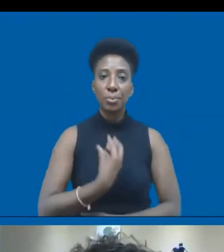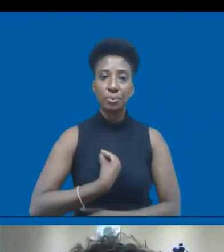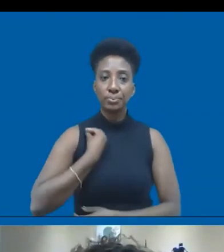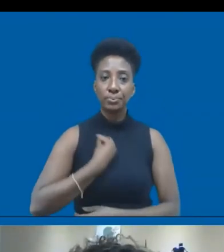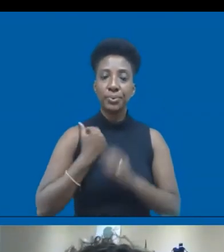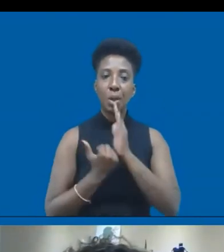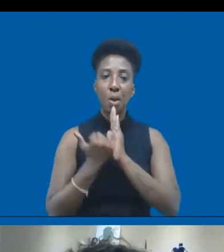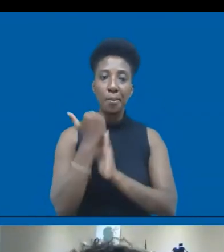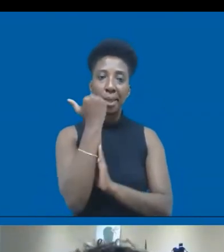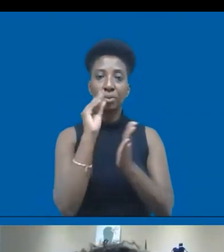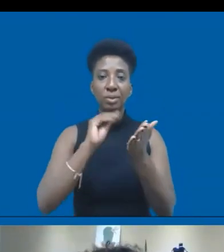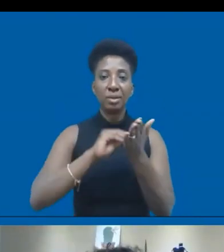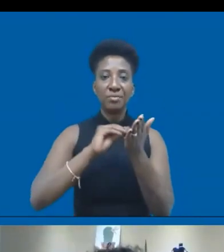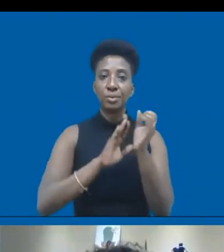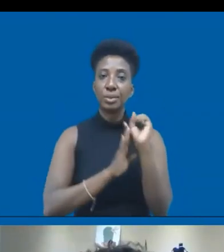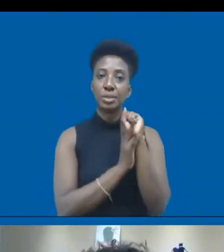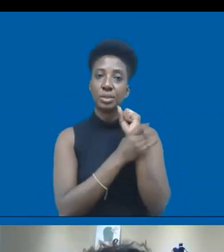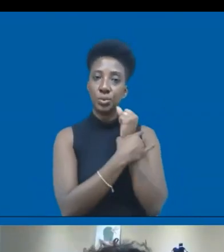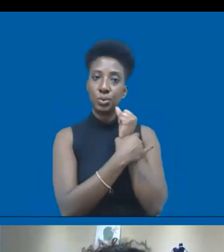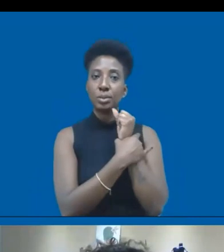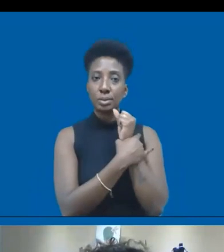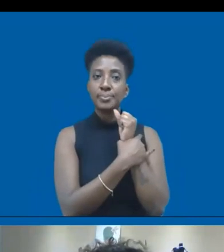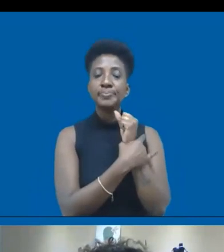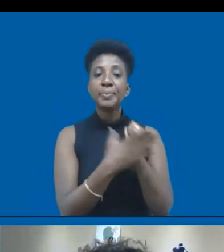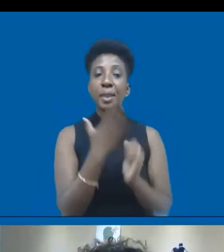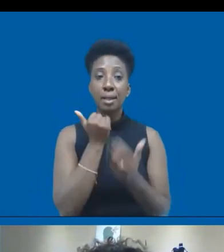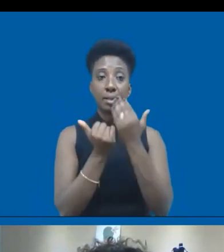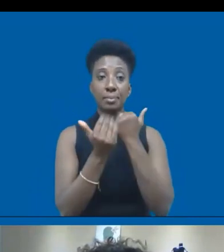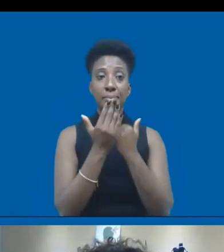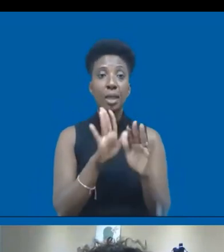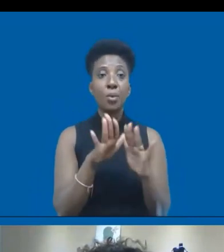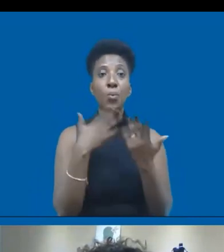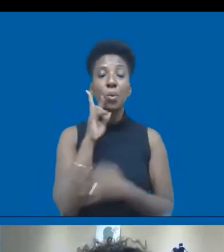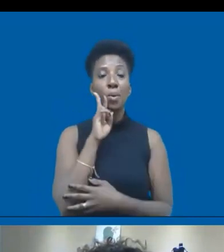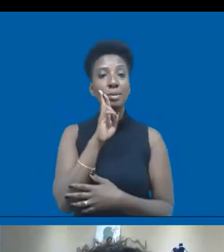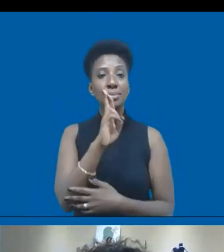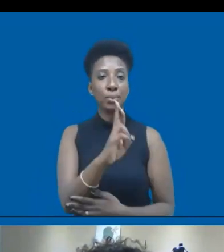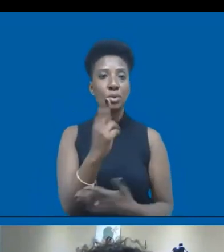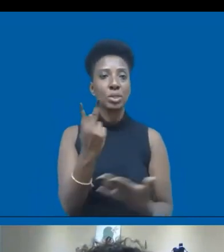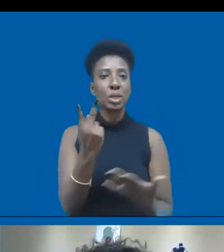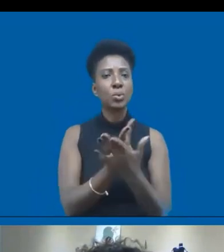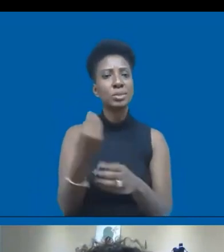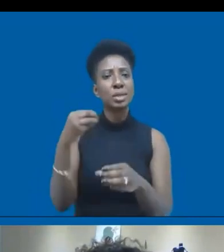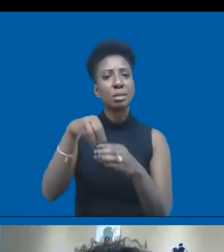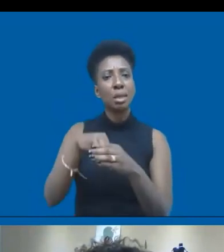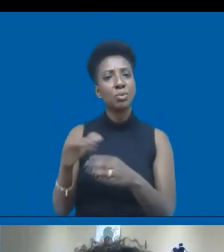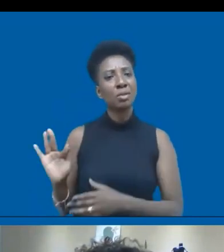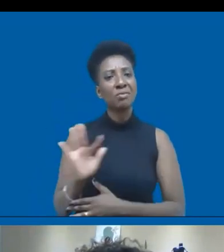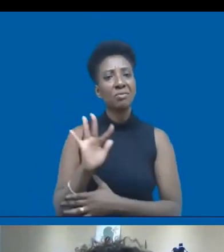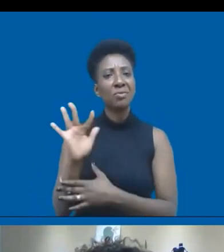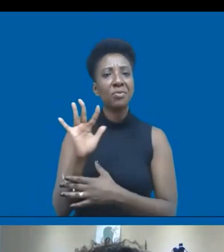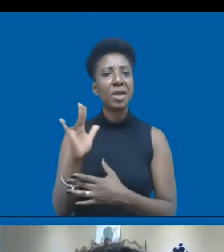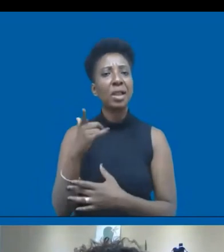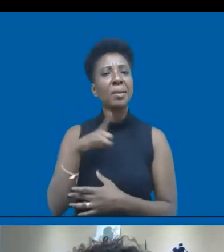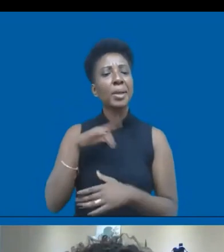aumento da insegurança alimentar e que respostas têm surgido dentro da própria comunidade para fazer frente